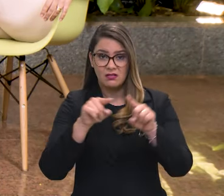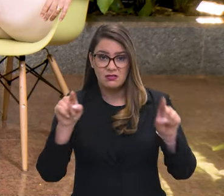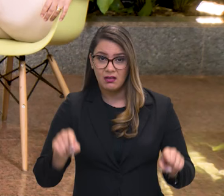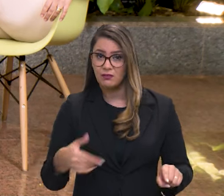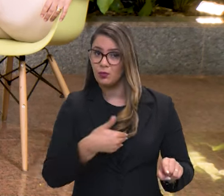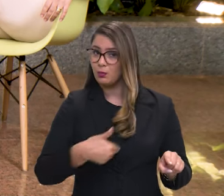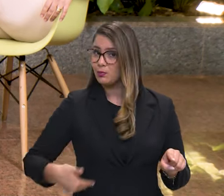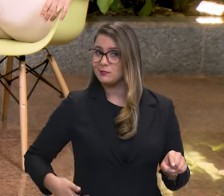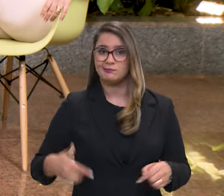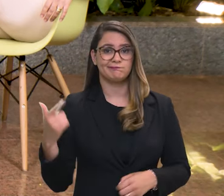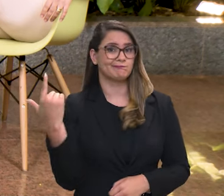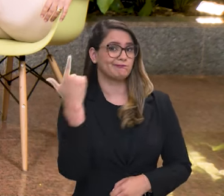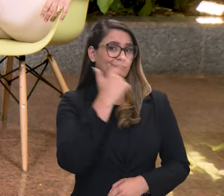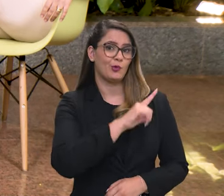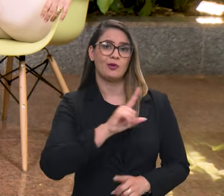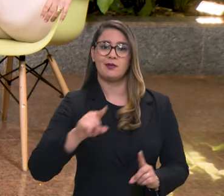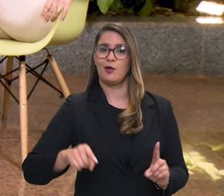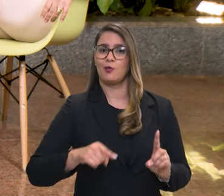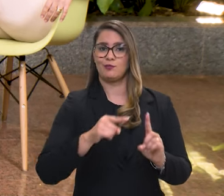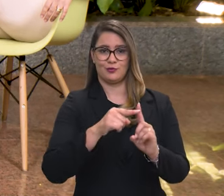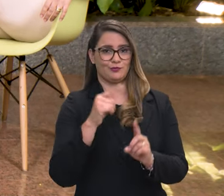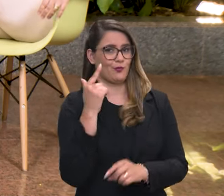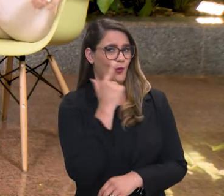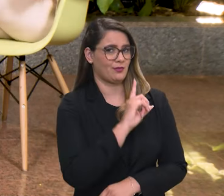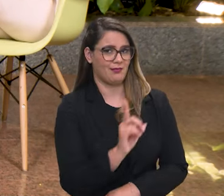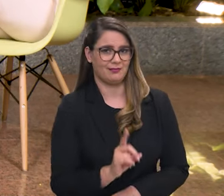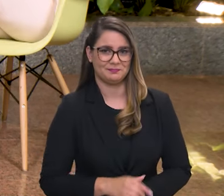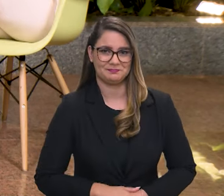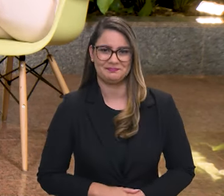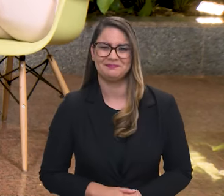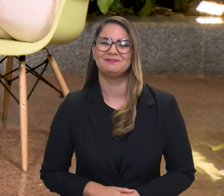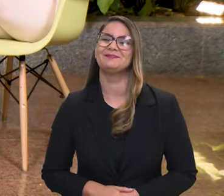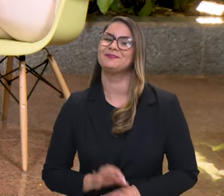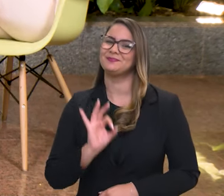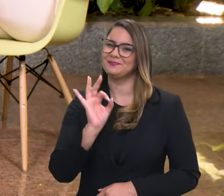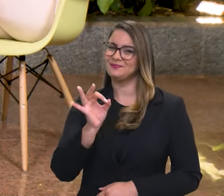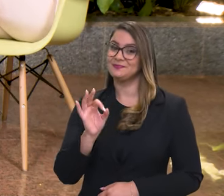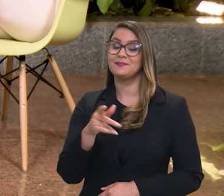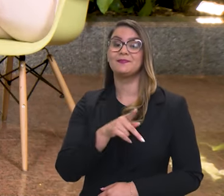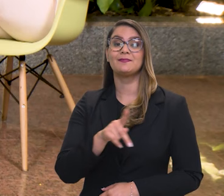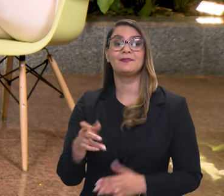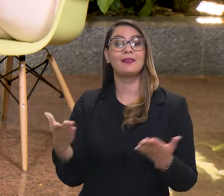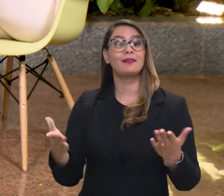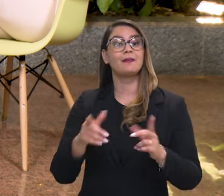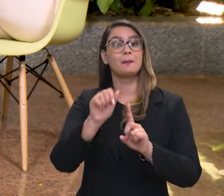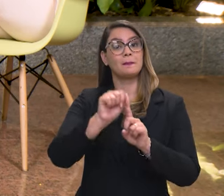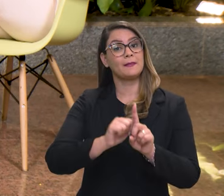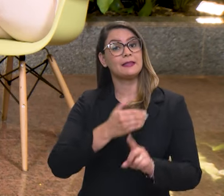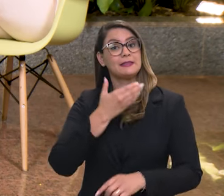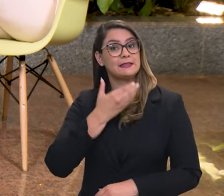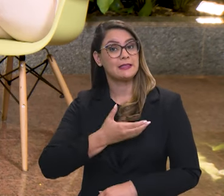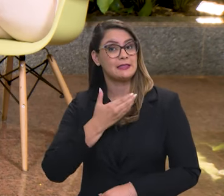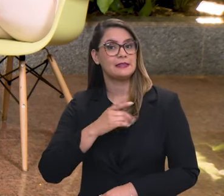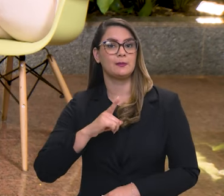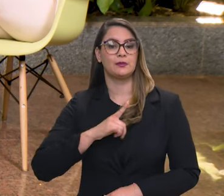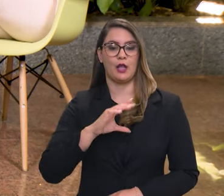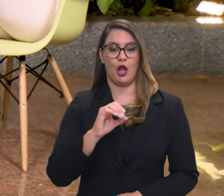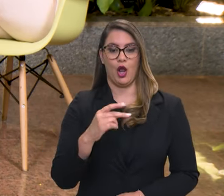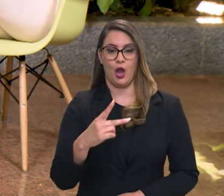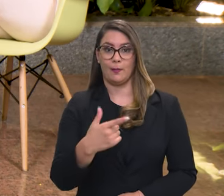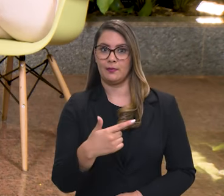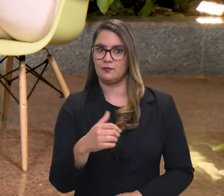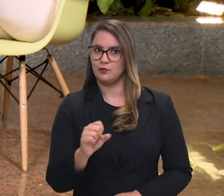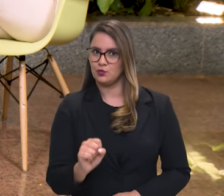servidor público a gente não consegue cumprir com a nossa missão. Tá certo. Presidente, agora em dezembro a gente tem a